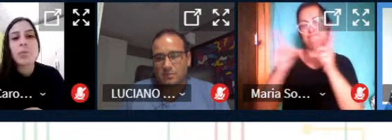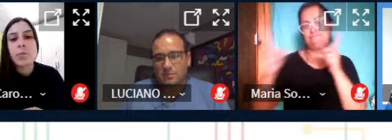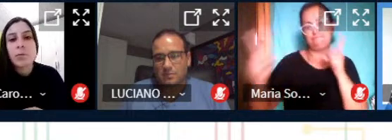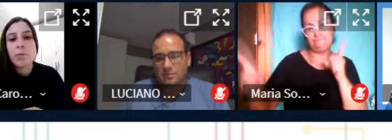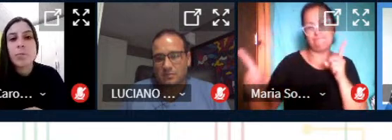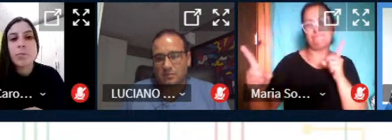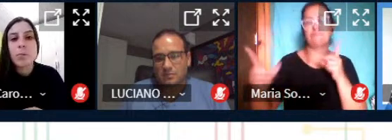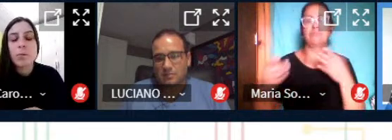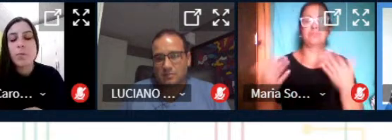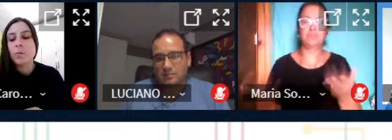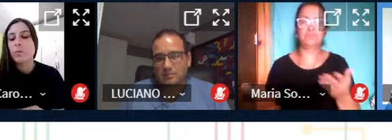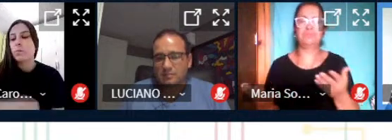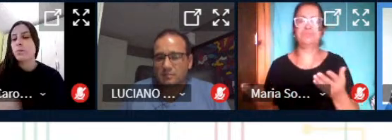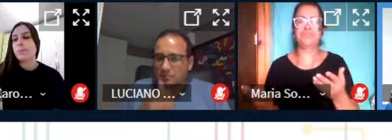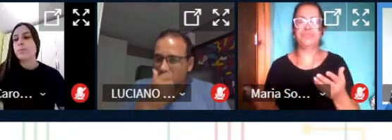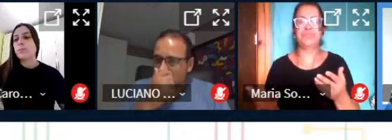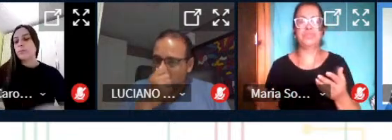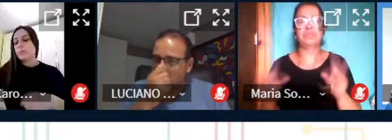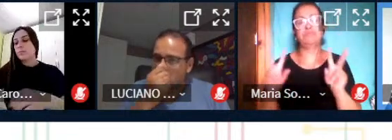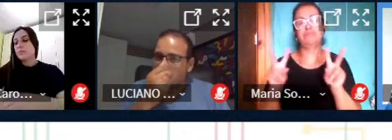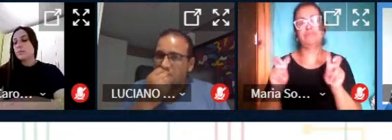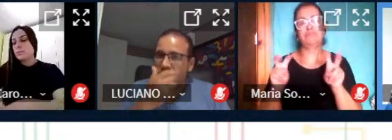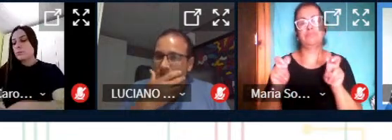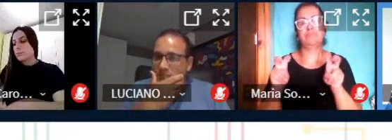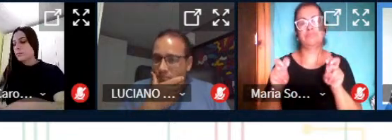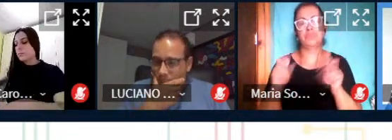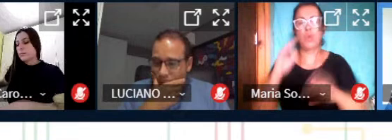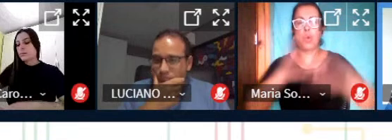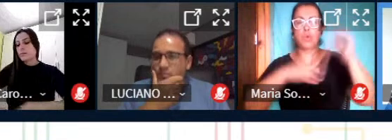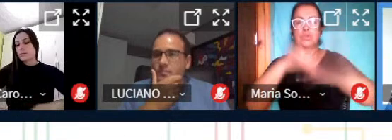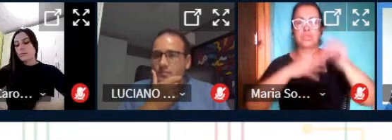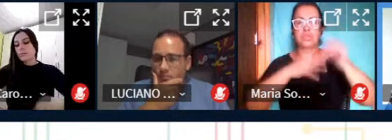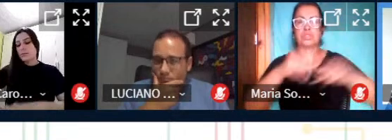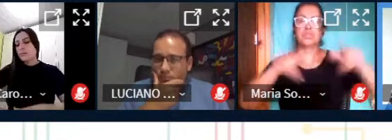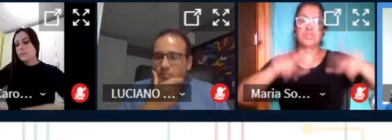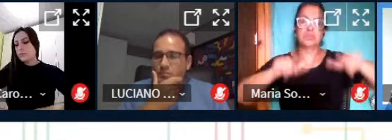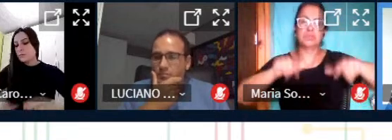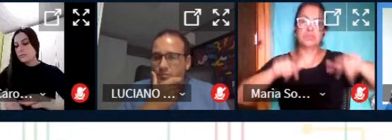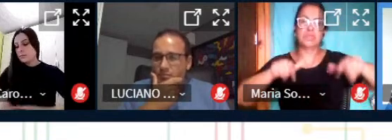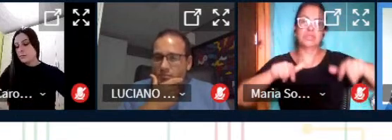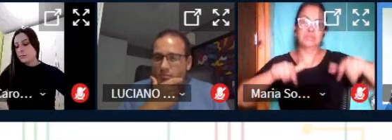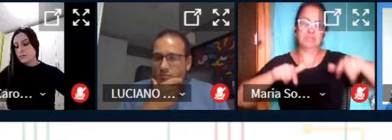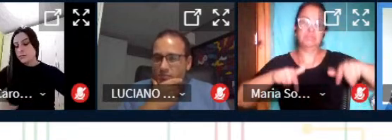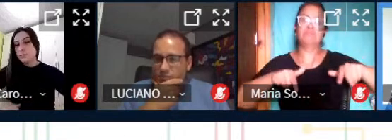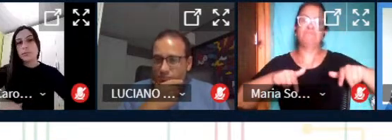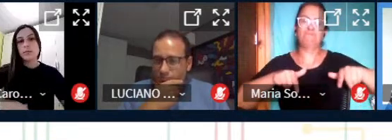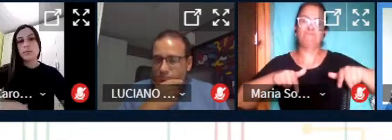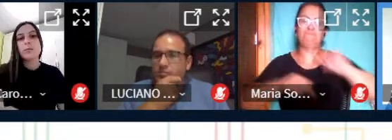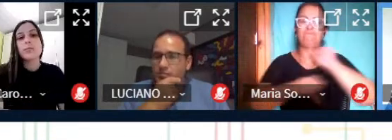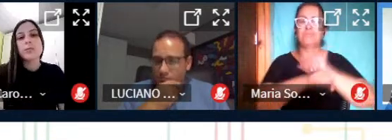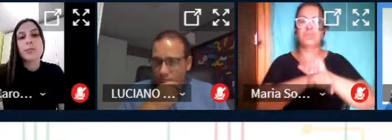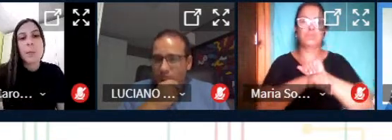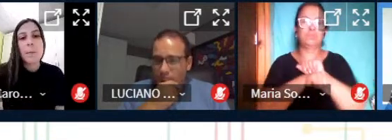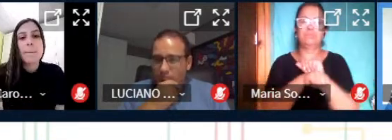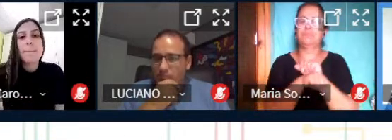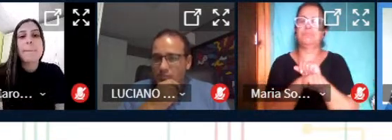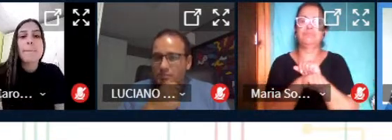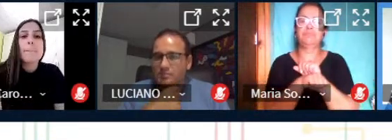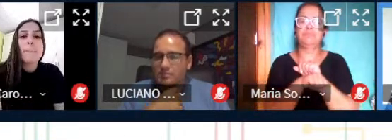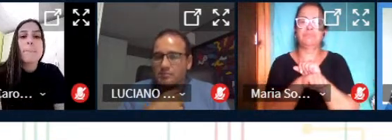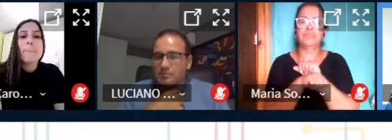dos containers que seria vamos dizer a construção do espaço propriamente dito nesse momento está parado tá